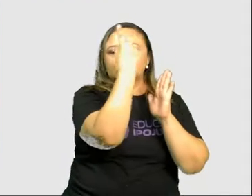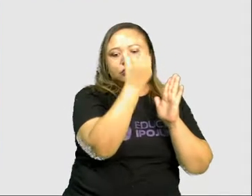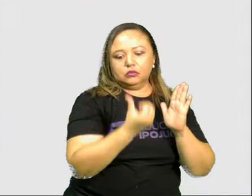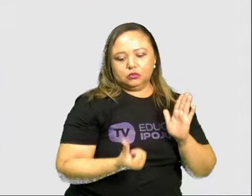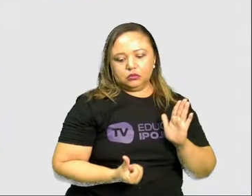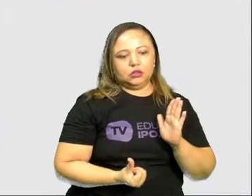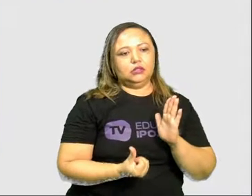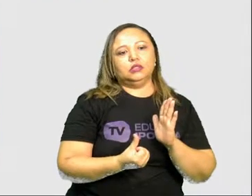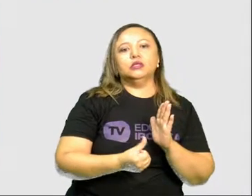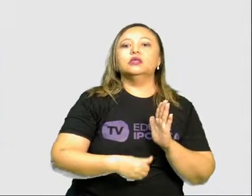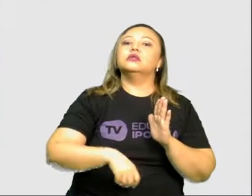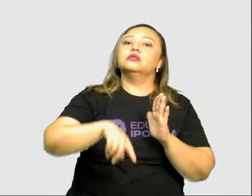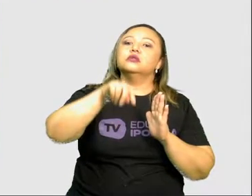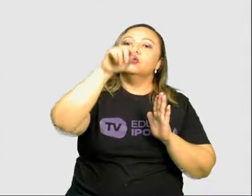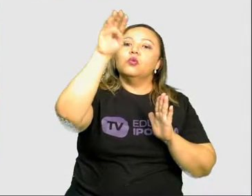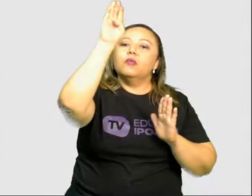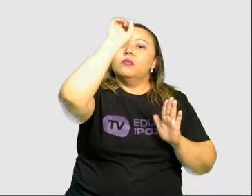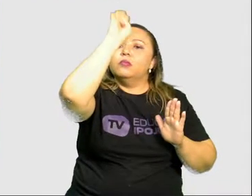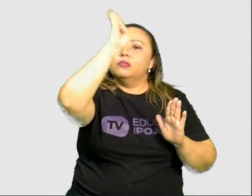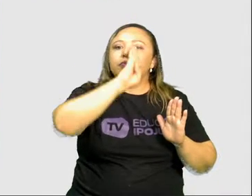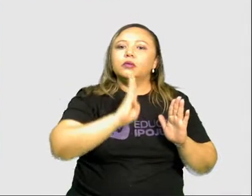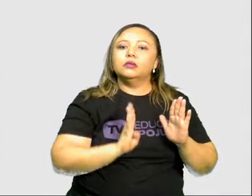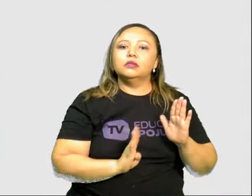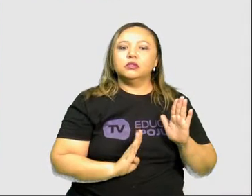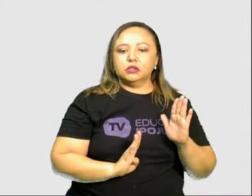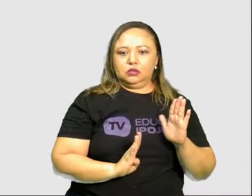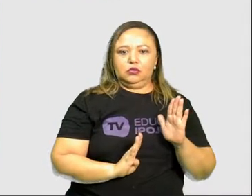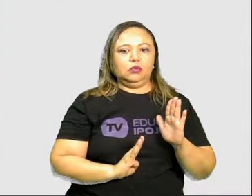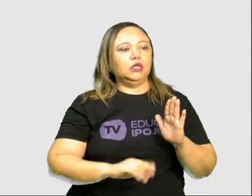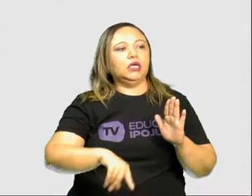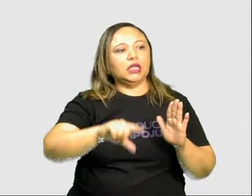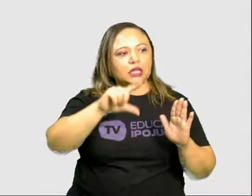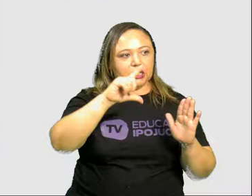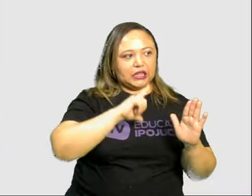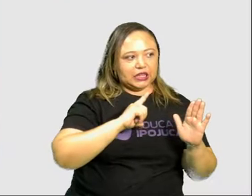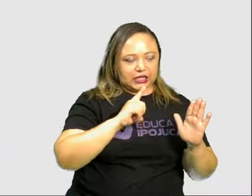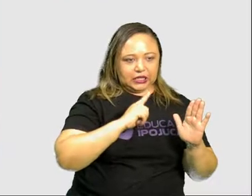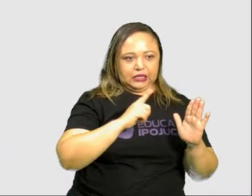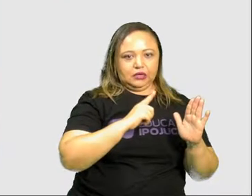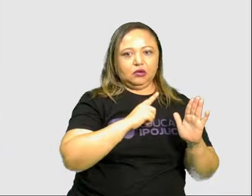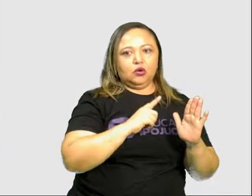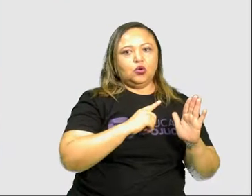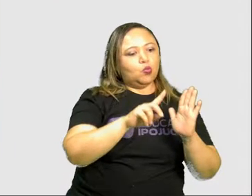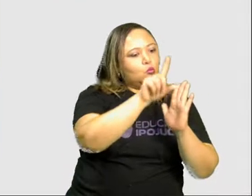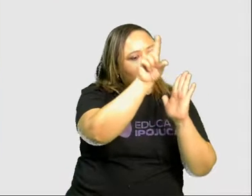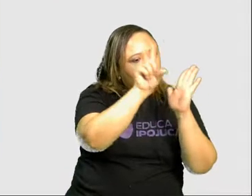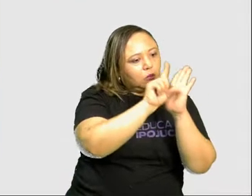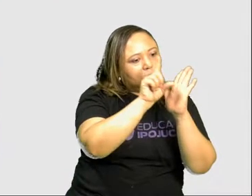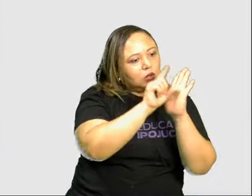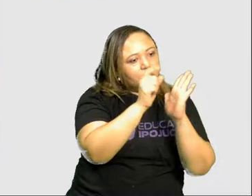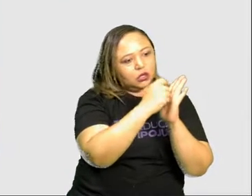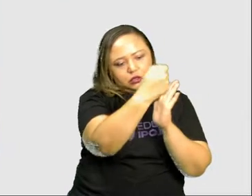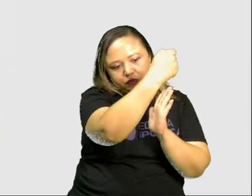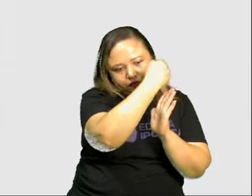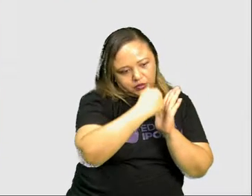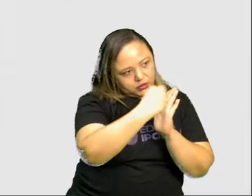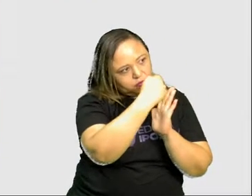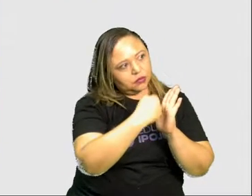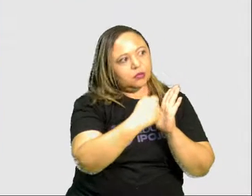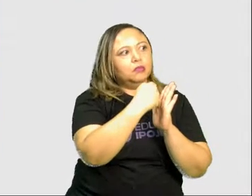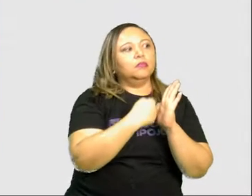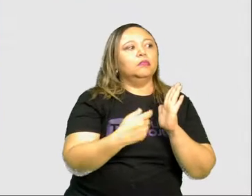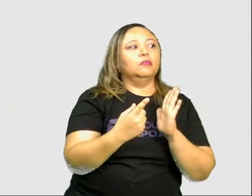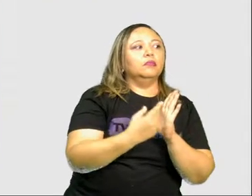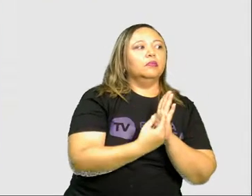apenas a área estabelecida pelo Tratado de Tordesilhas, assinado em 1494 por